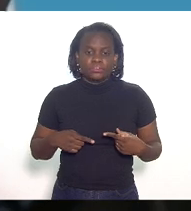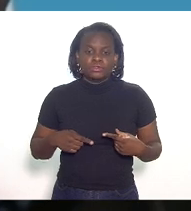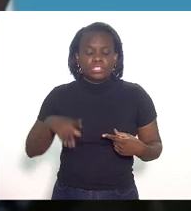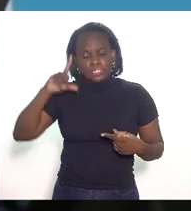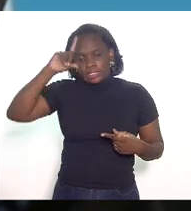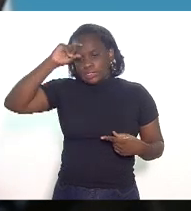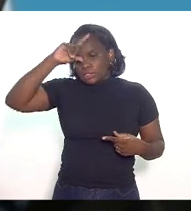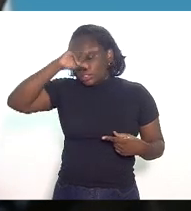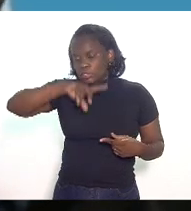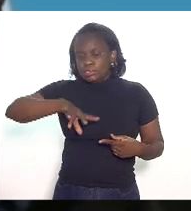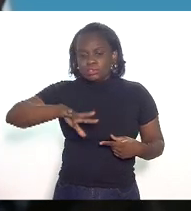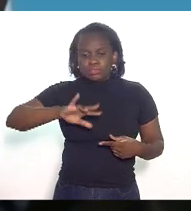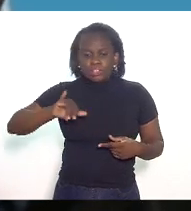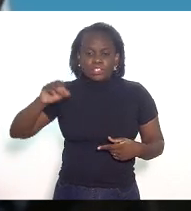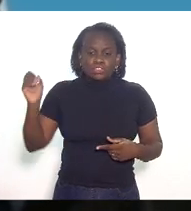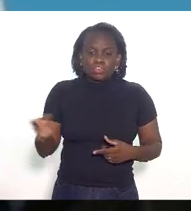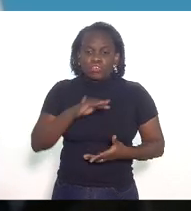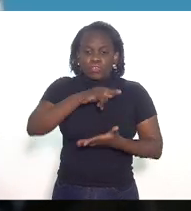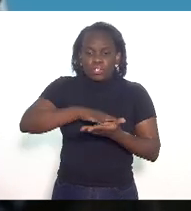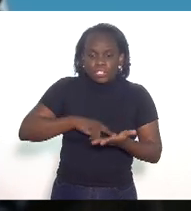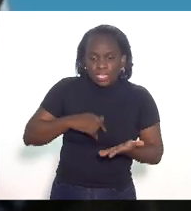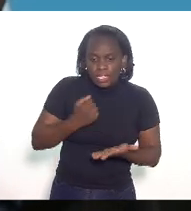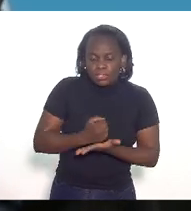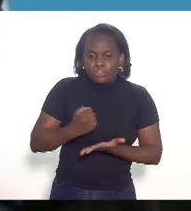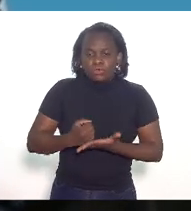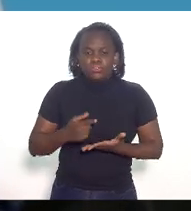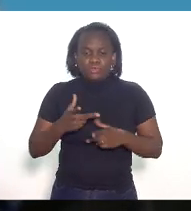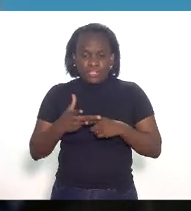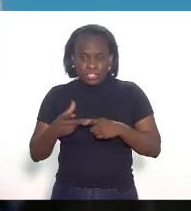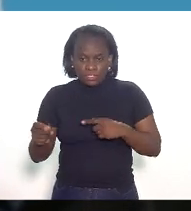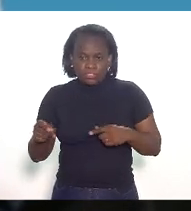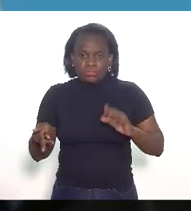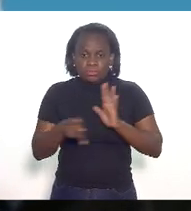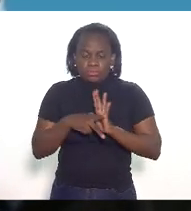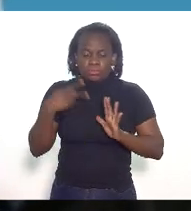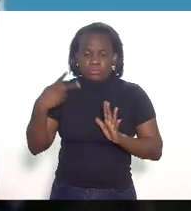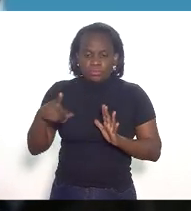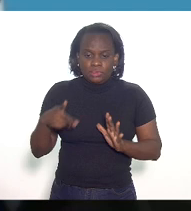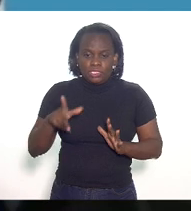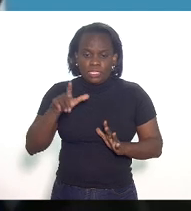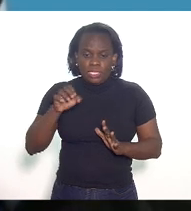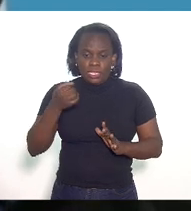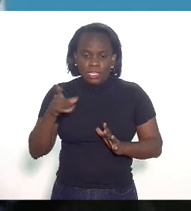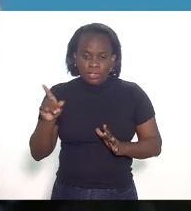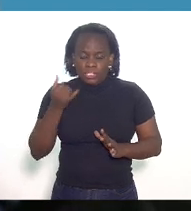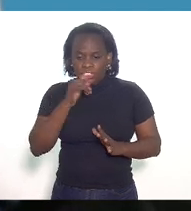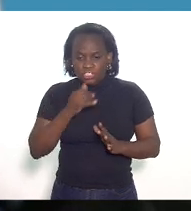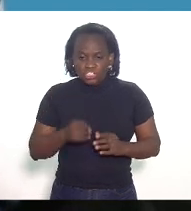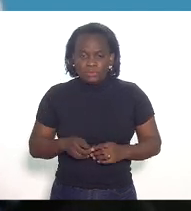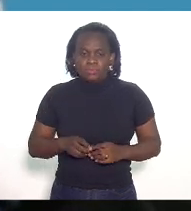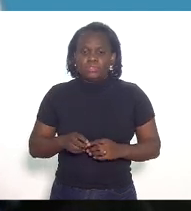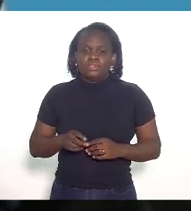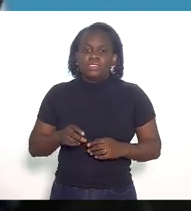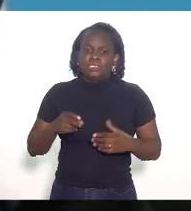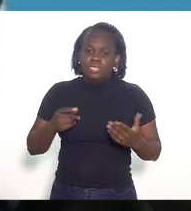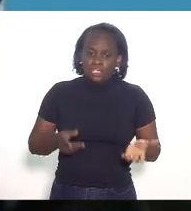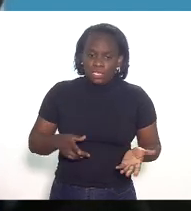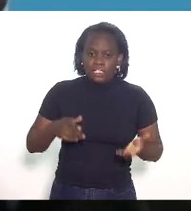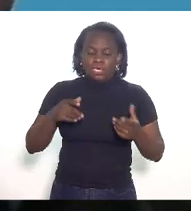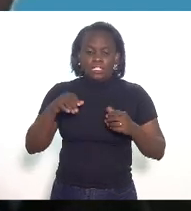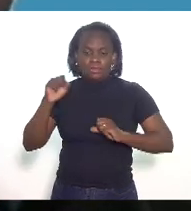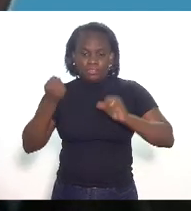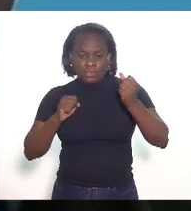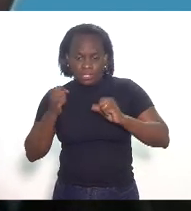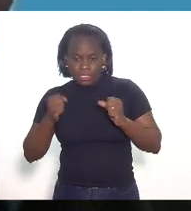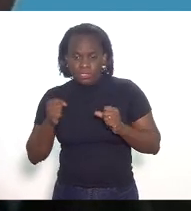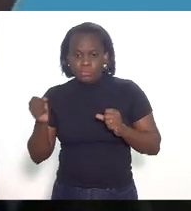dificilmente vai haver novos contratos vencedores nesse leilão de energia isso vale para hotéis novos e